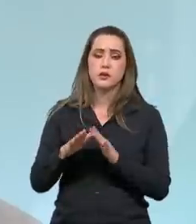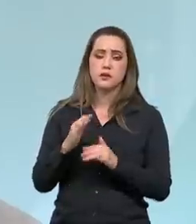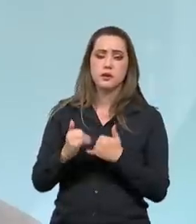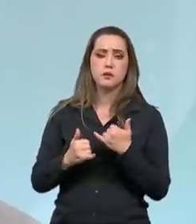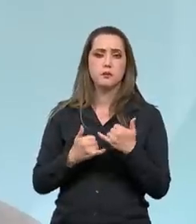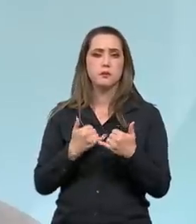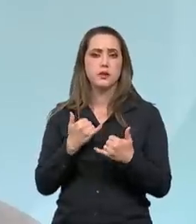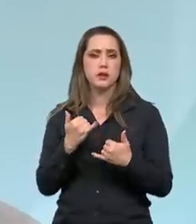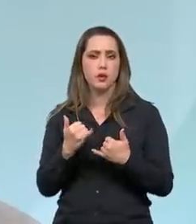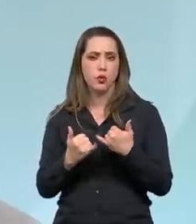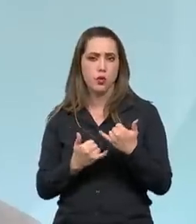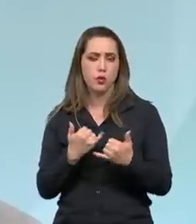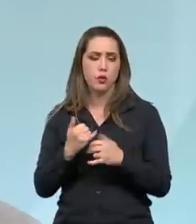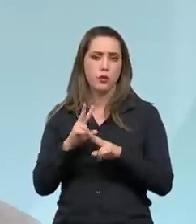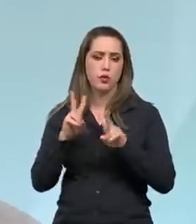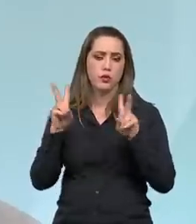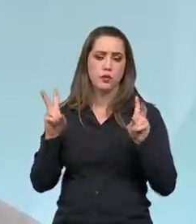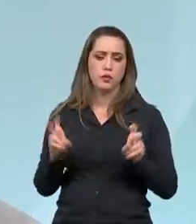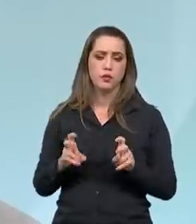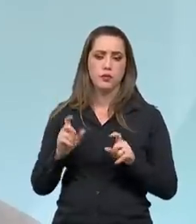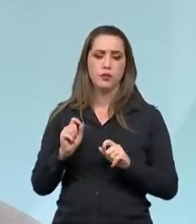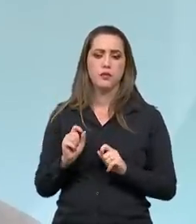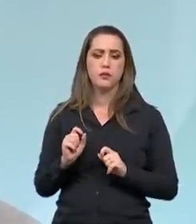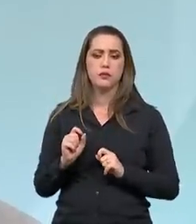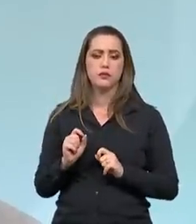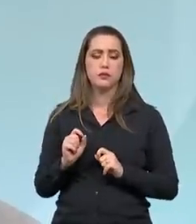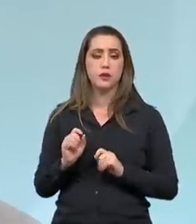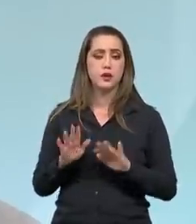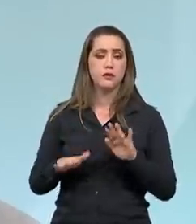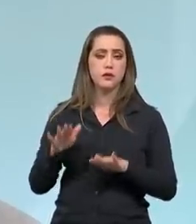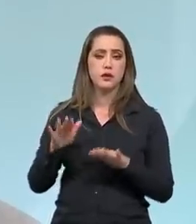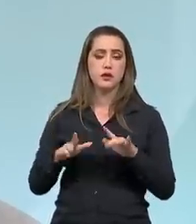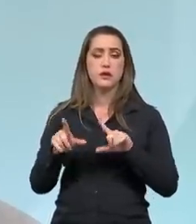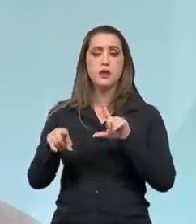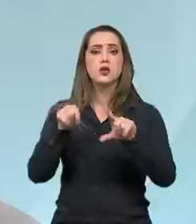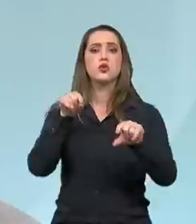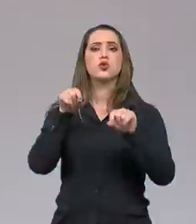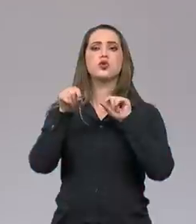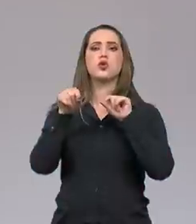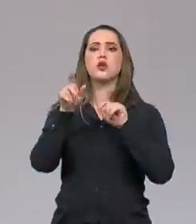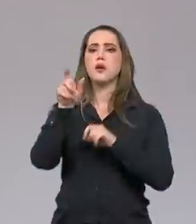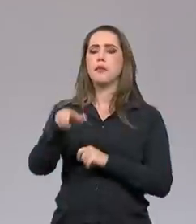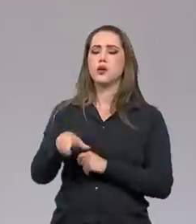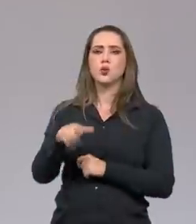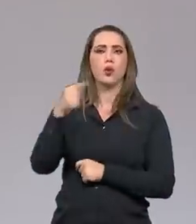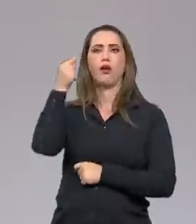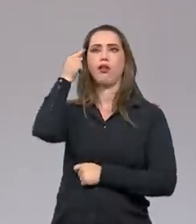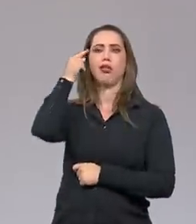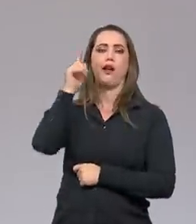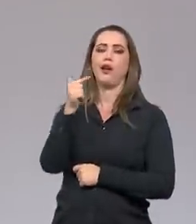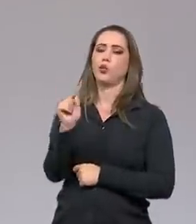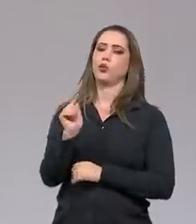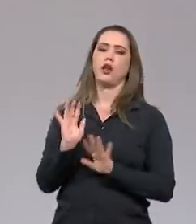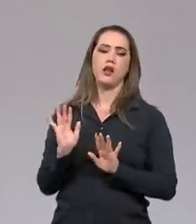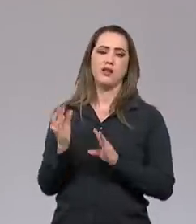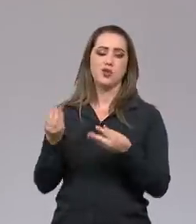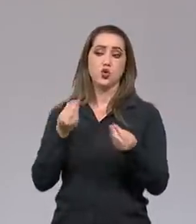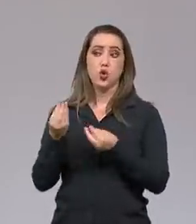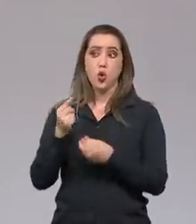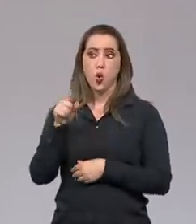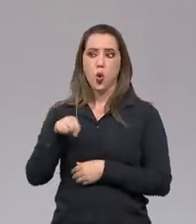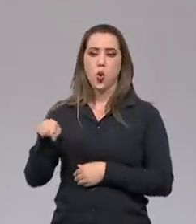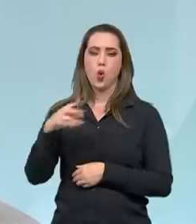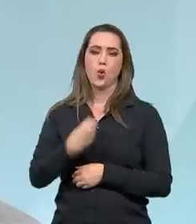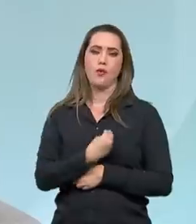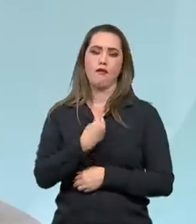com isso de certa forma, que às vezes as decisões são tomadas por pessoas que não têm ideia de como